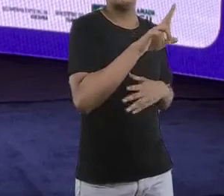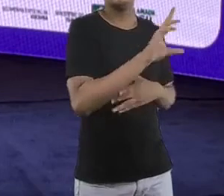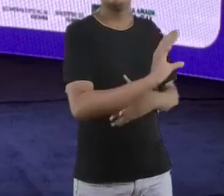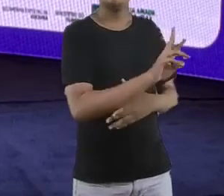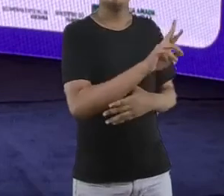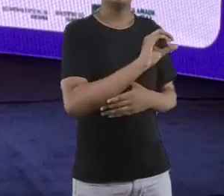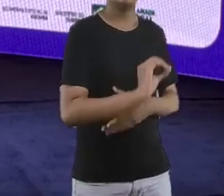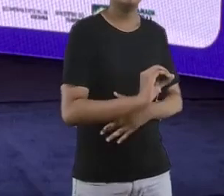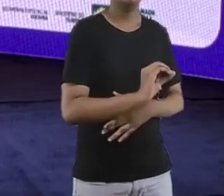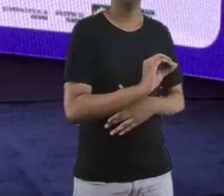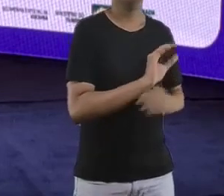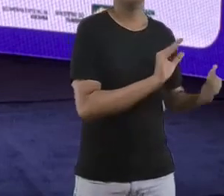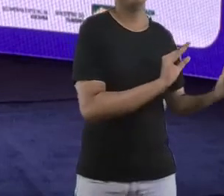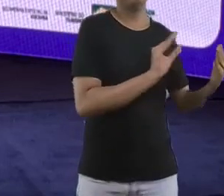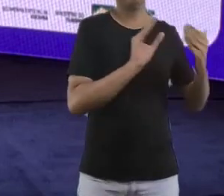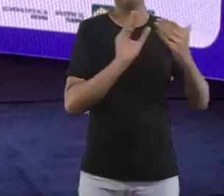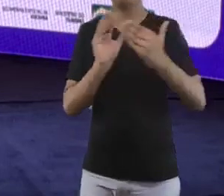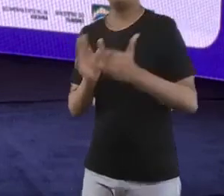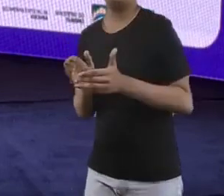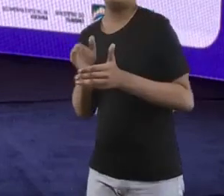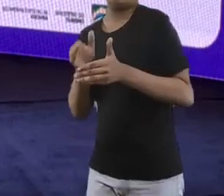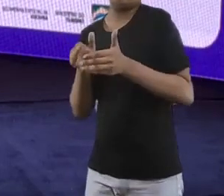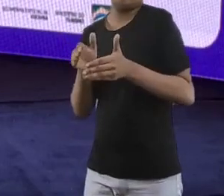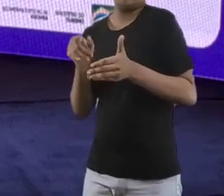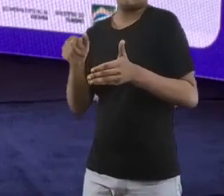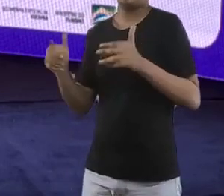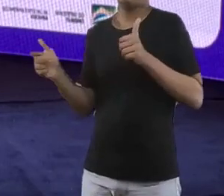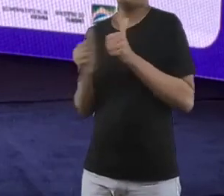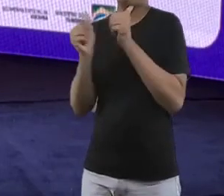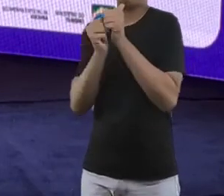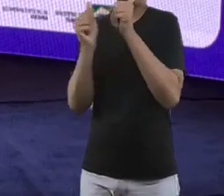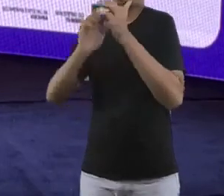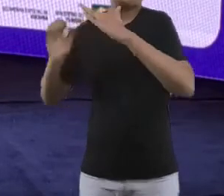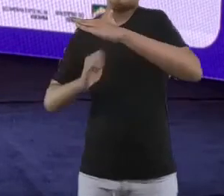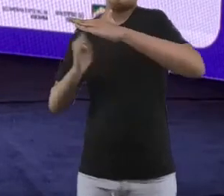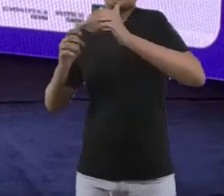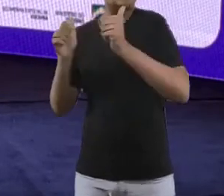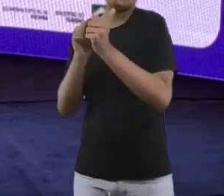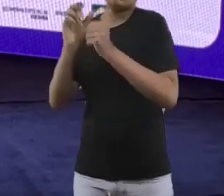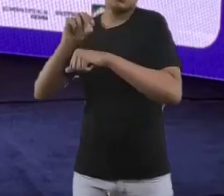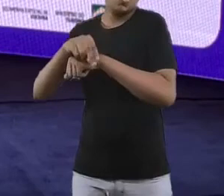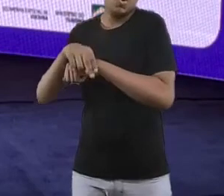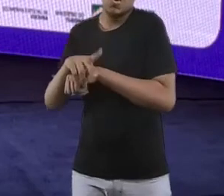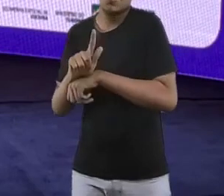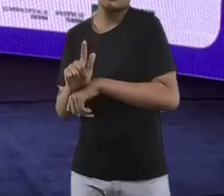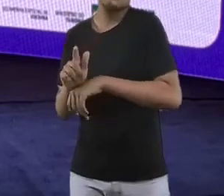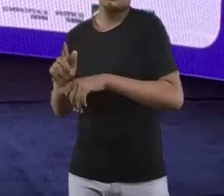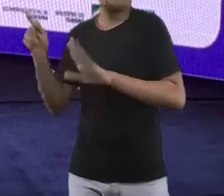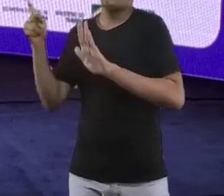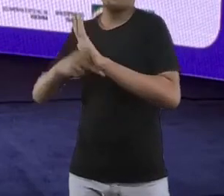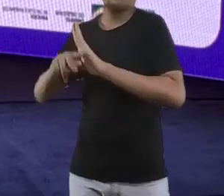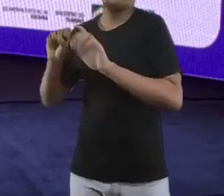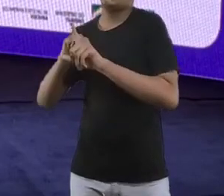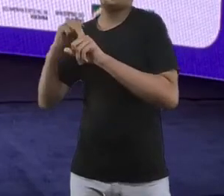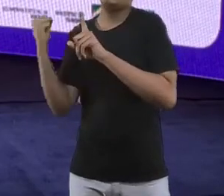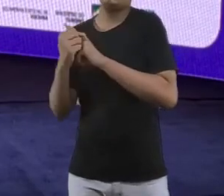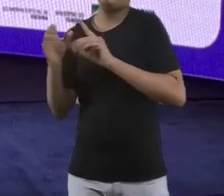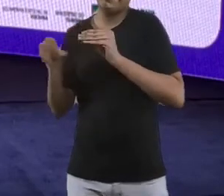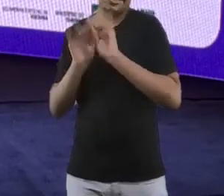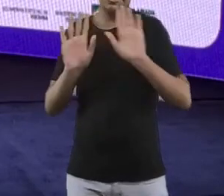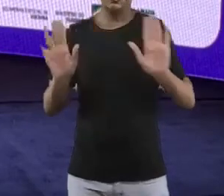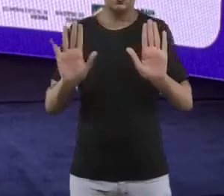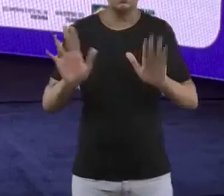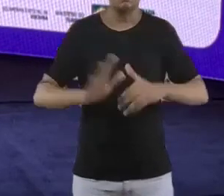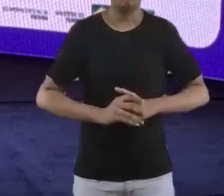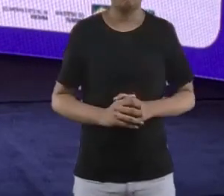outras empresas, outras instituições para trabalhar junto com a gente nesse propósito. Mas era só esse complemento. Por favor, vai lá, Rogério. Eu tenho mais